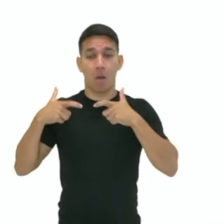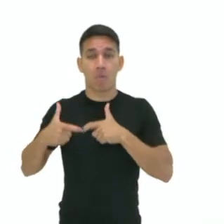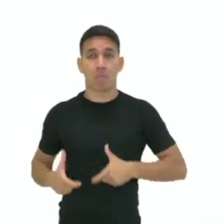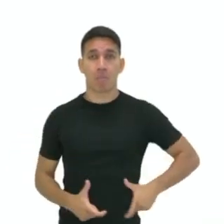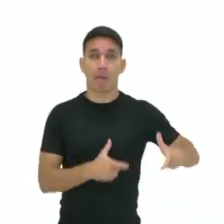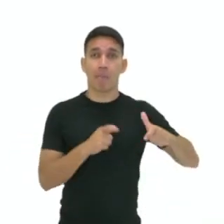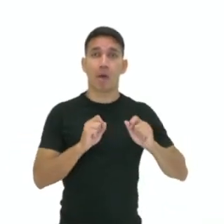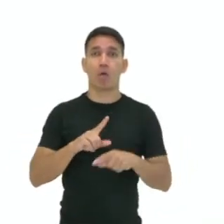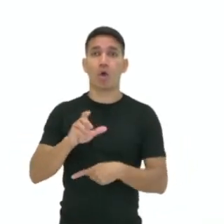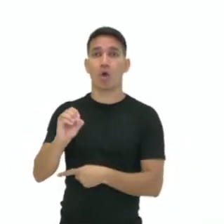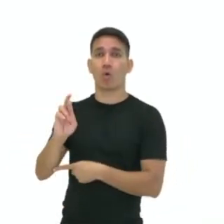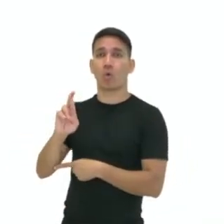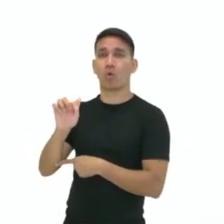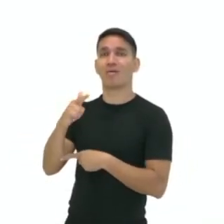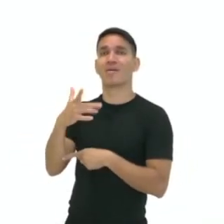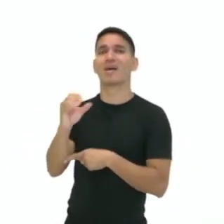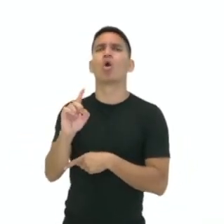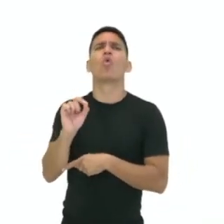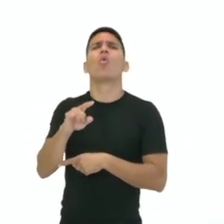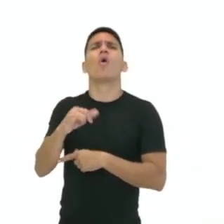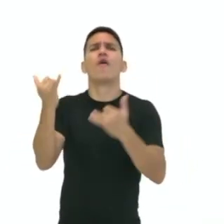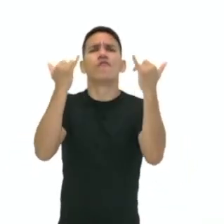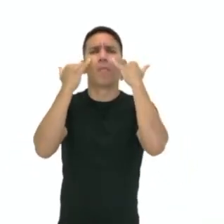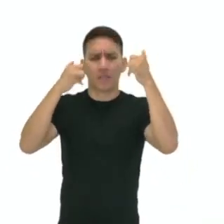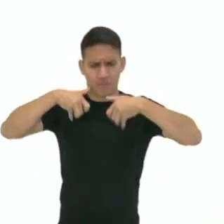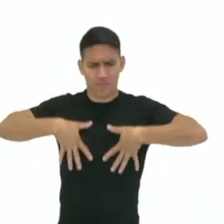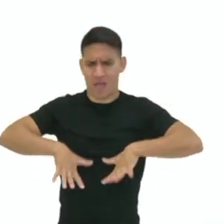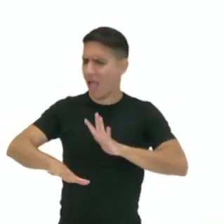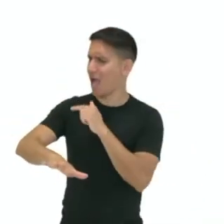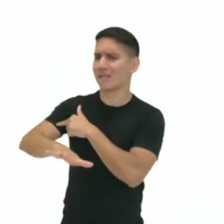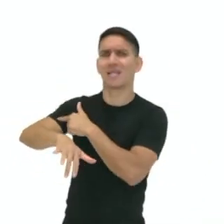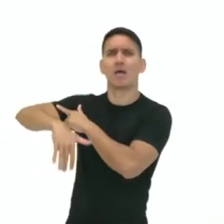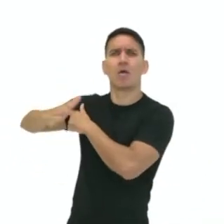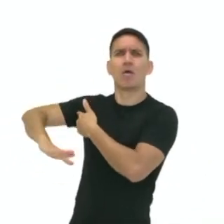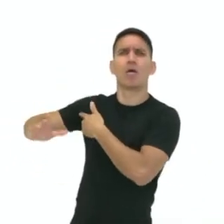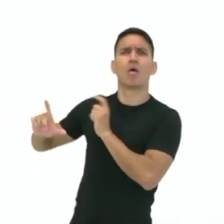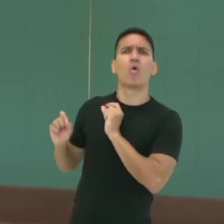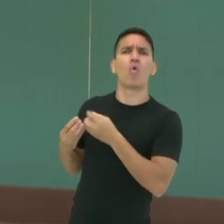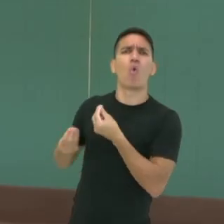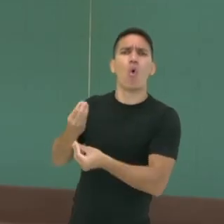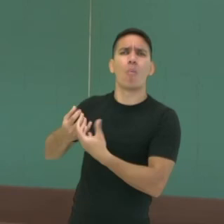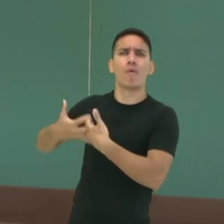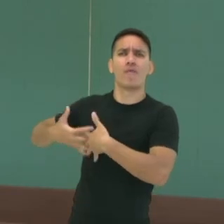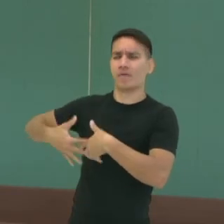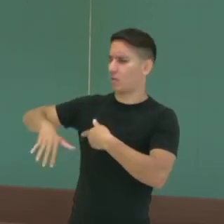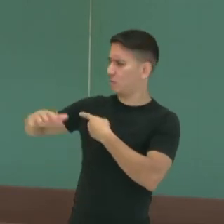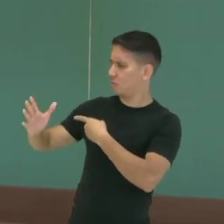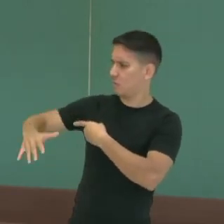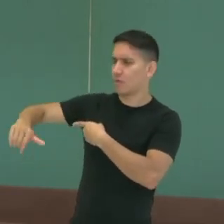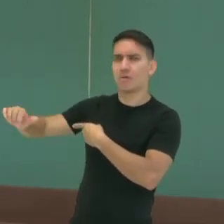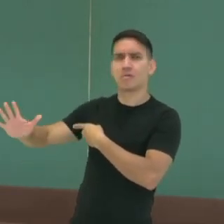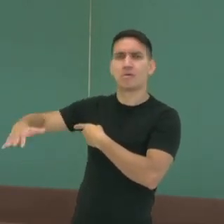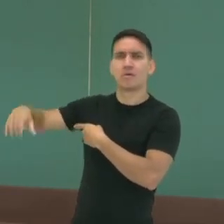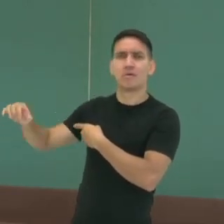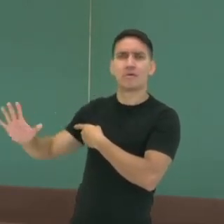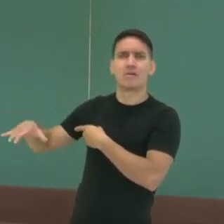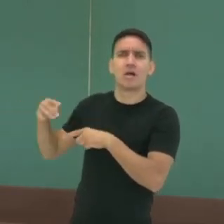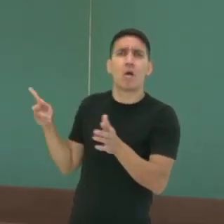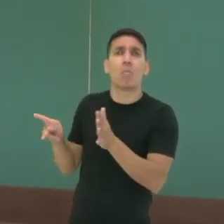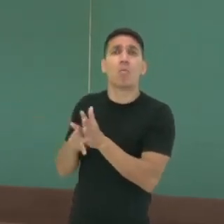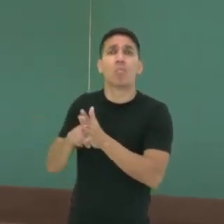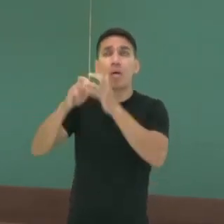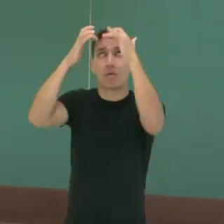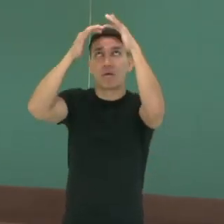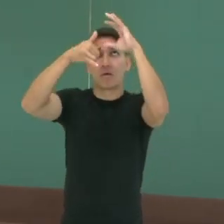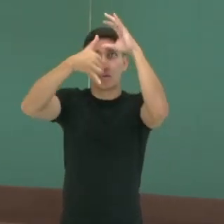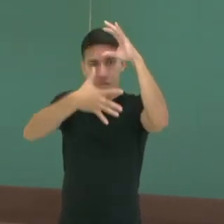E quem leva essa informação até o braço para ele se movimentar? A transmissão da informação do sistema nervoso para